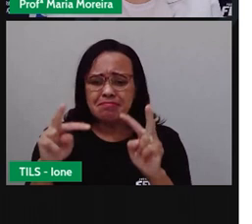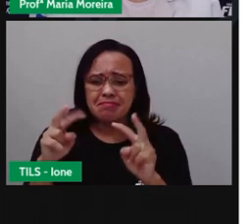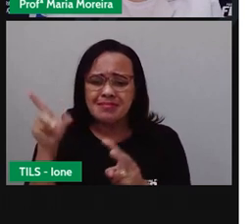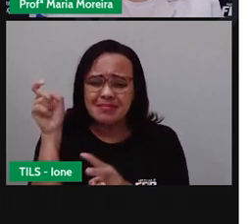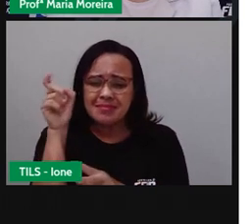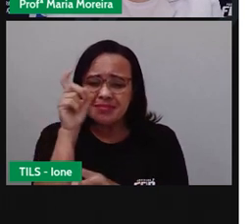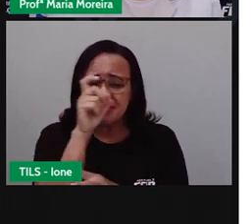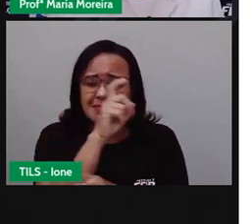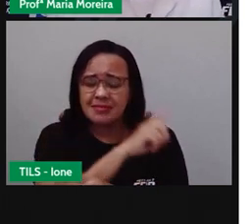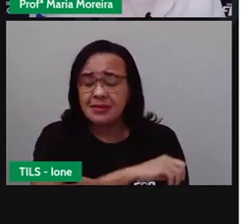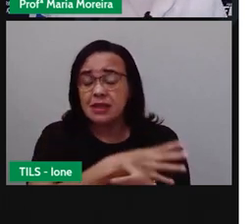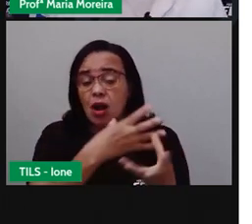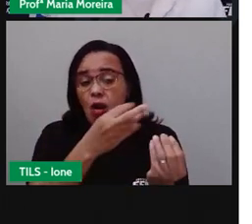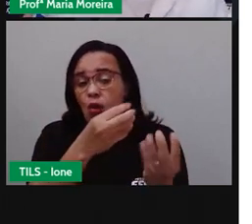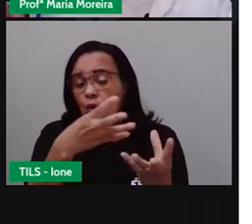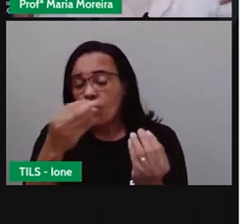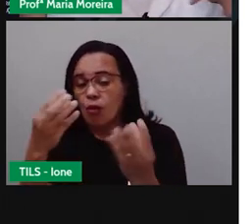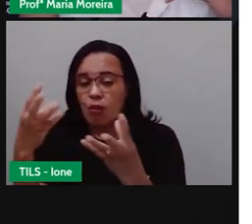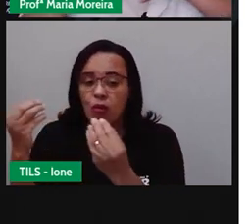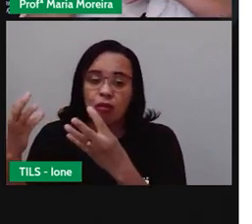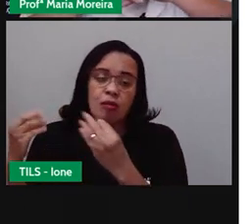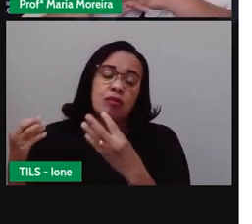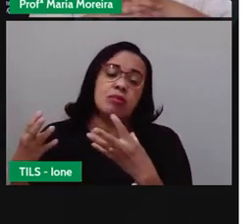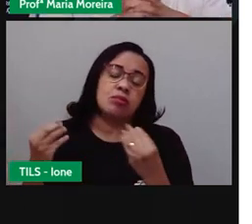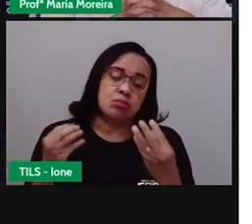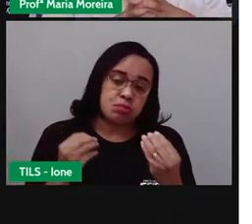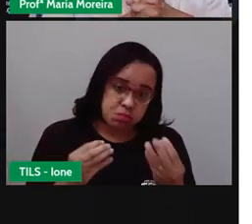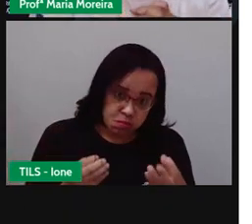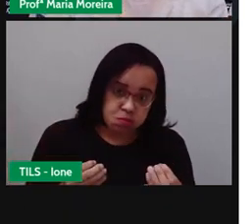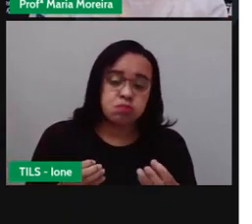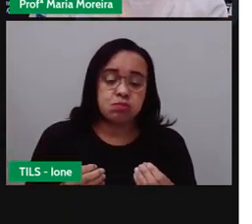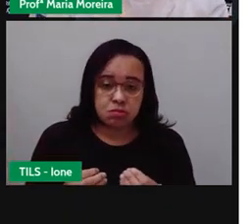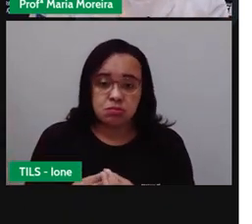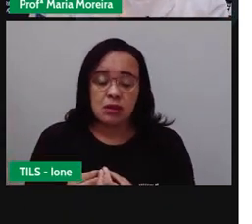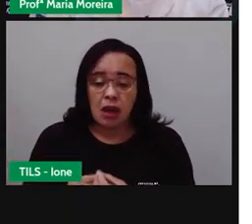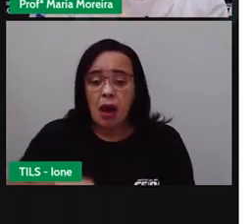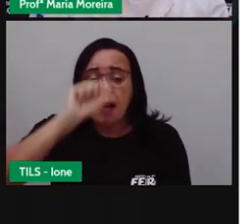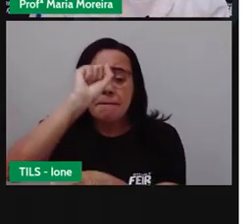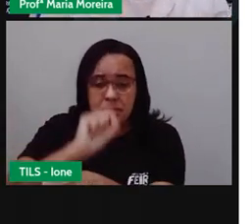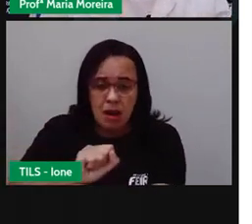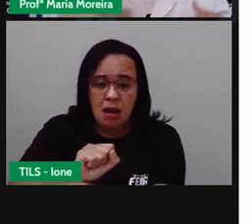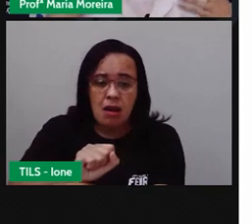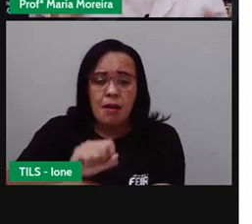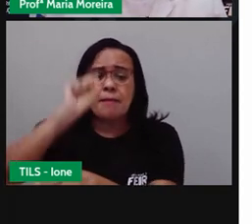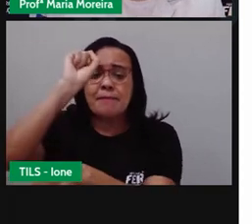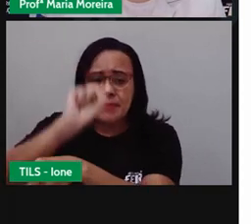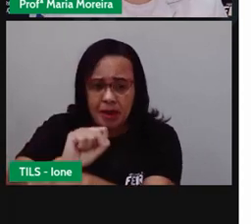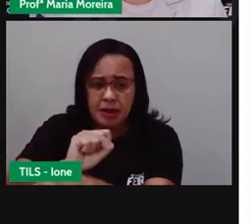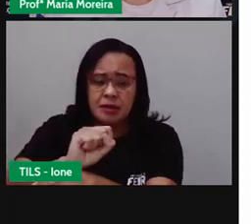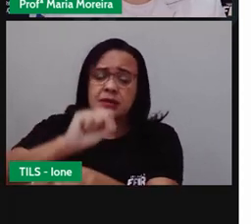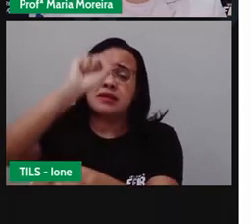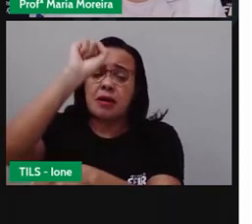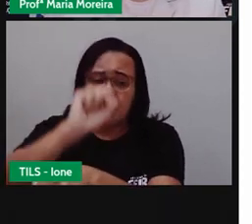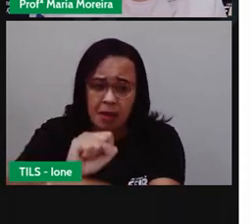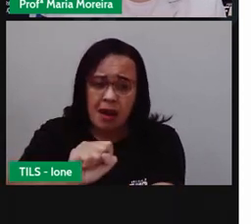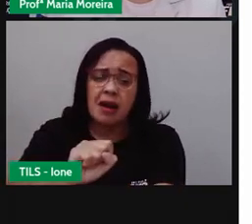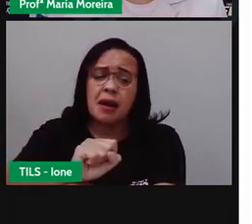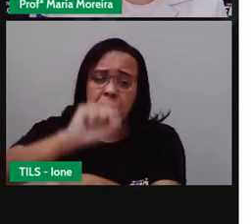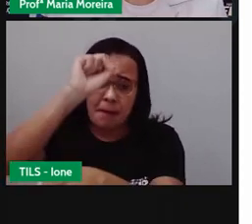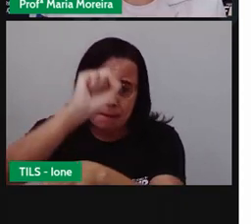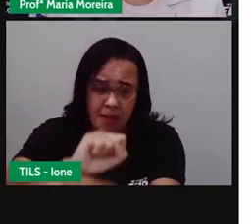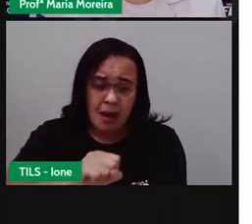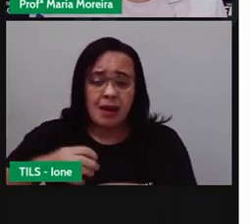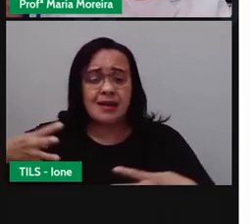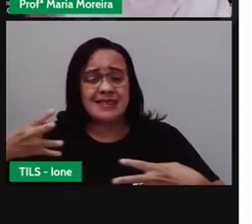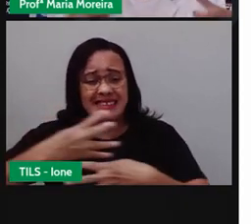carros, não é isso? E o trânsito, ele acaba ficando o quê? Travado. Então, é comum no centro da cidade, até quando a gente está a